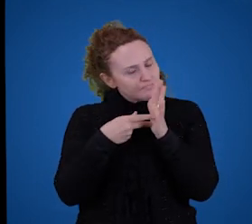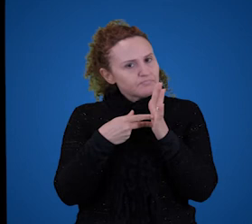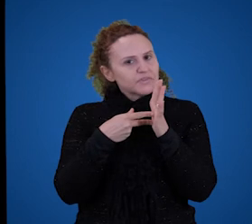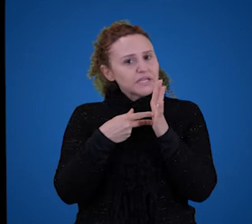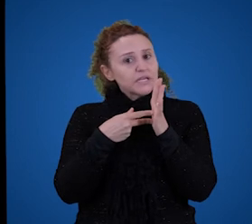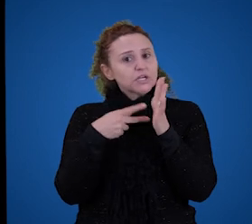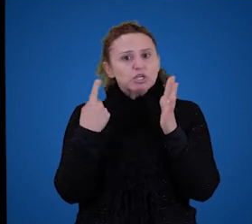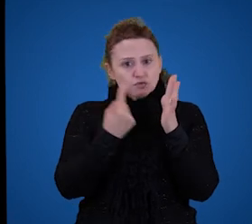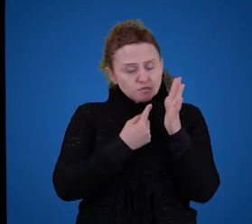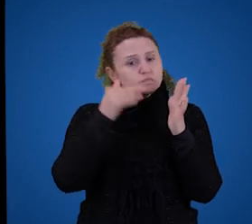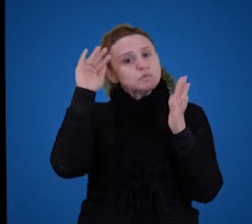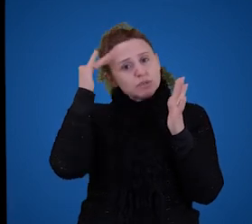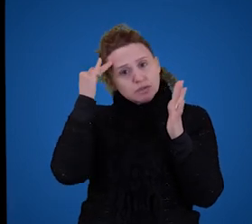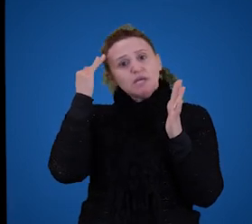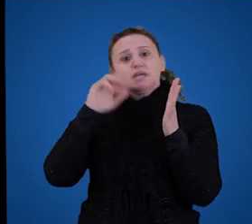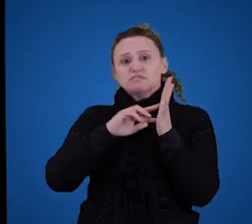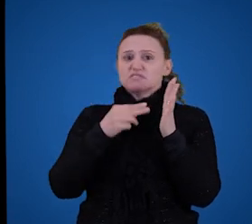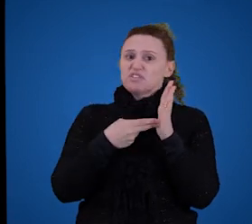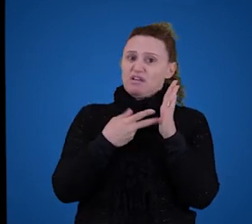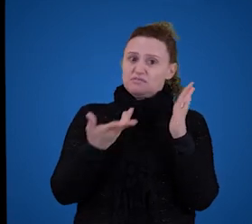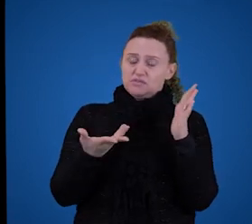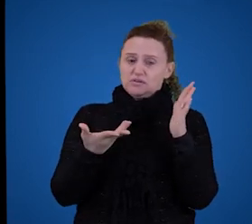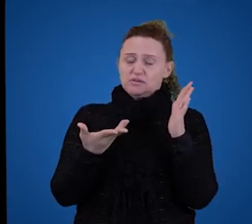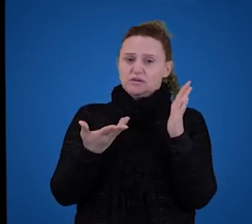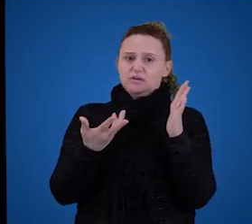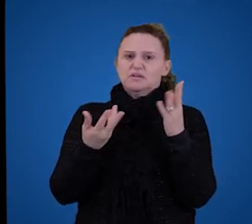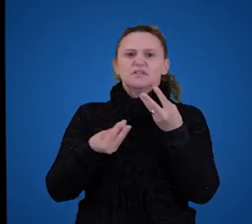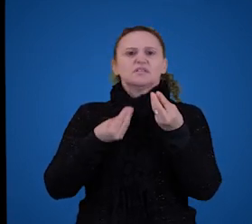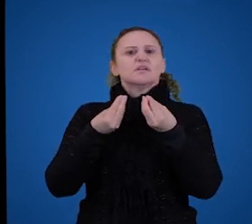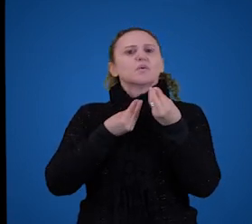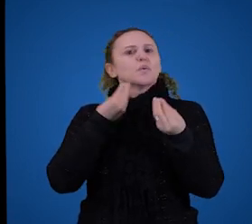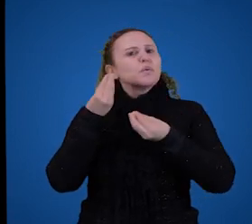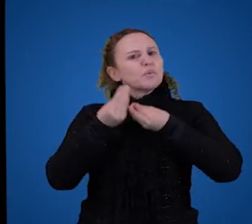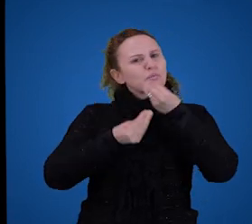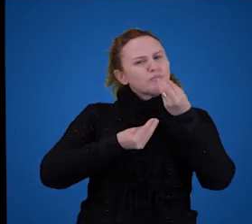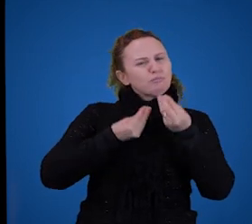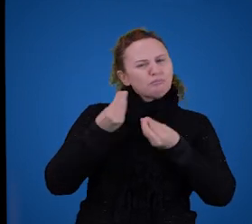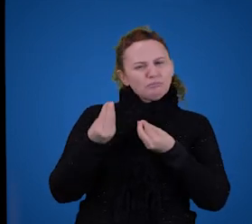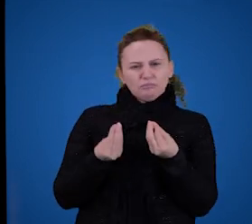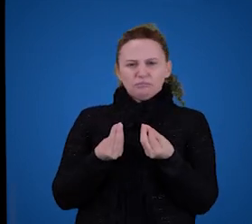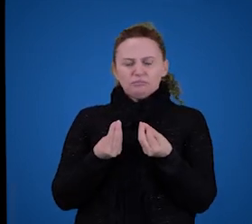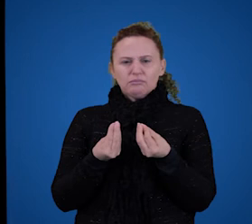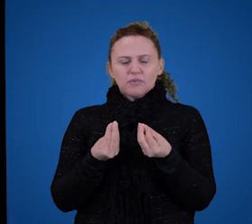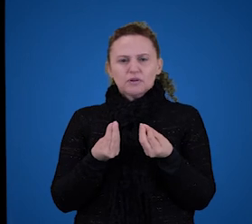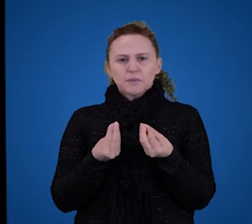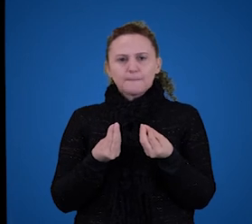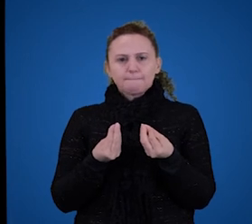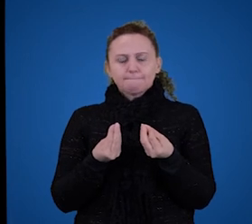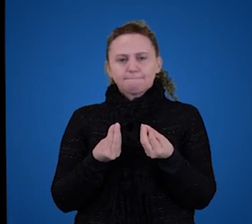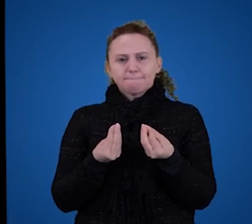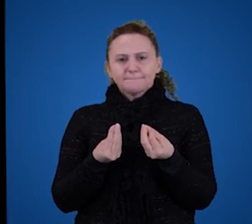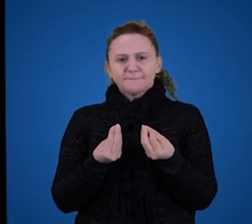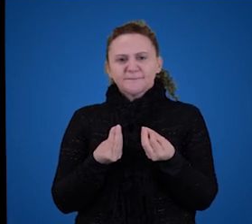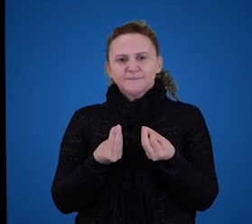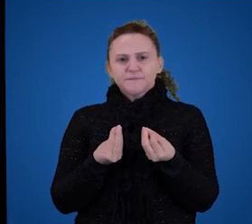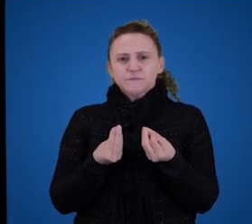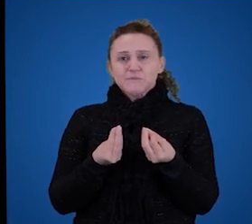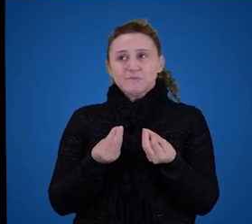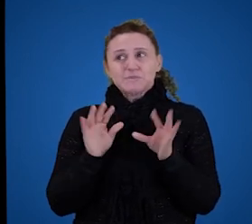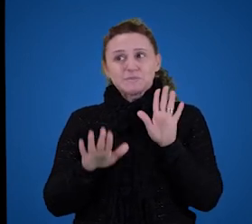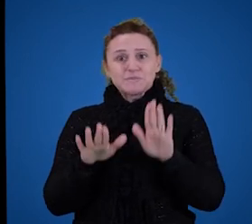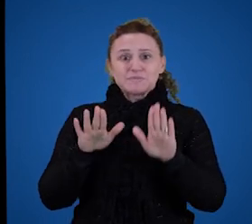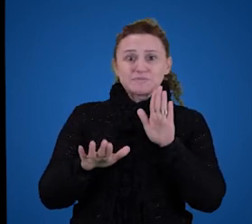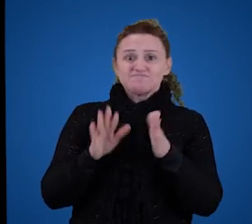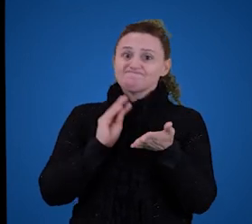significado. E pode ser uma linguagem desprovida de significado e também incompreensível.